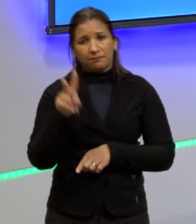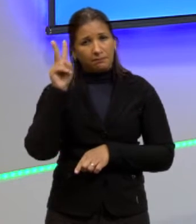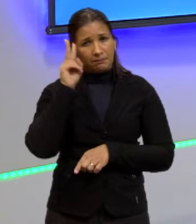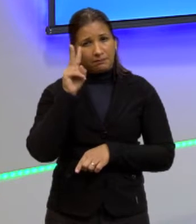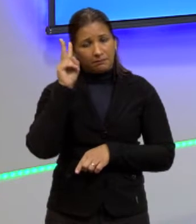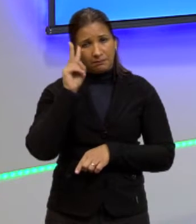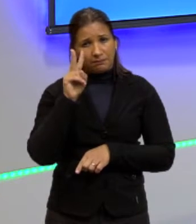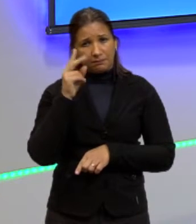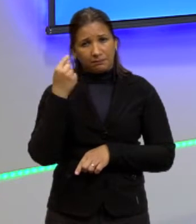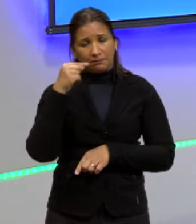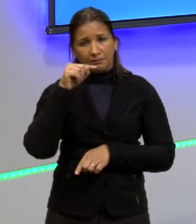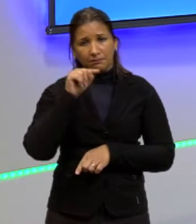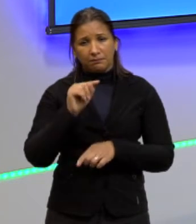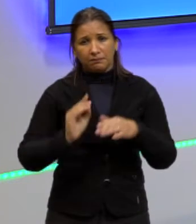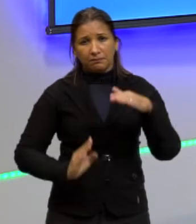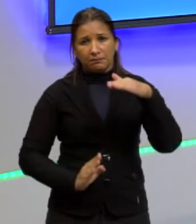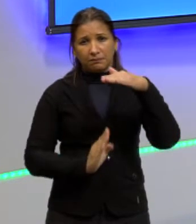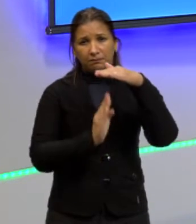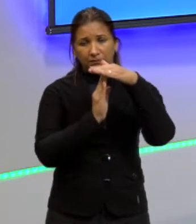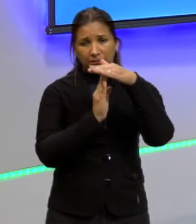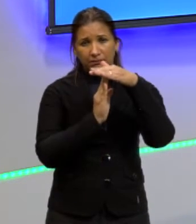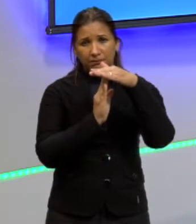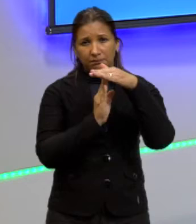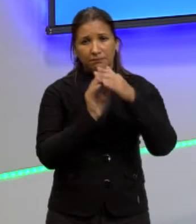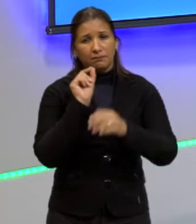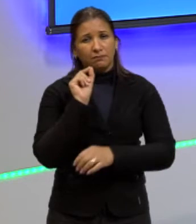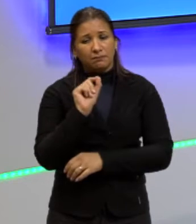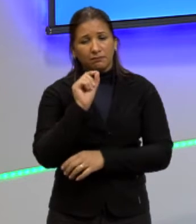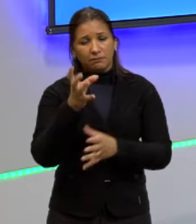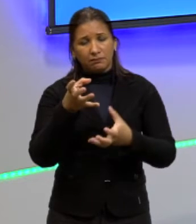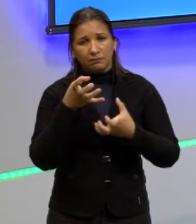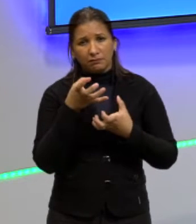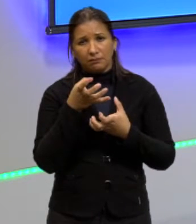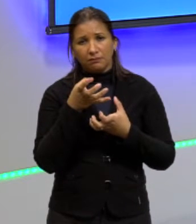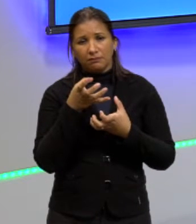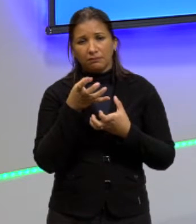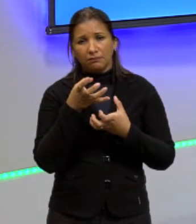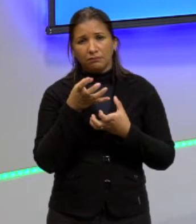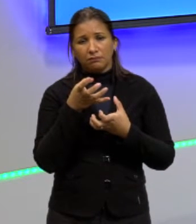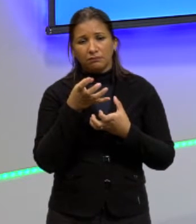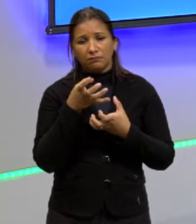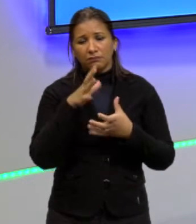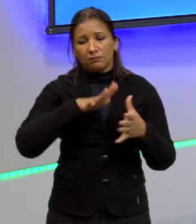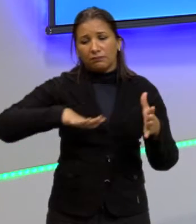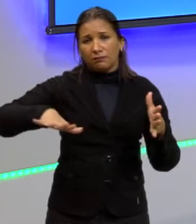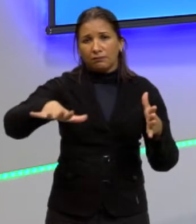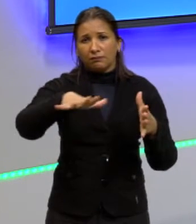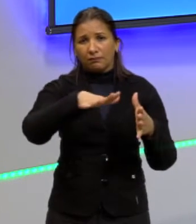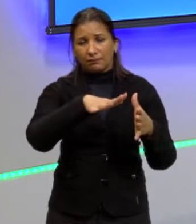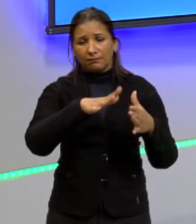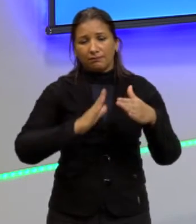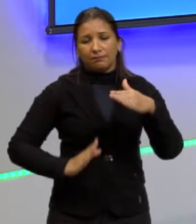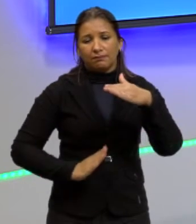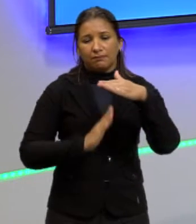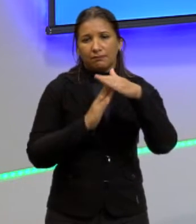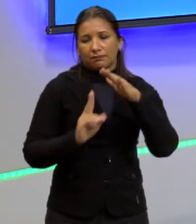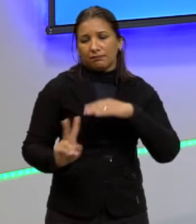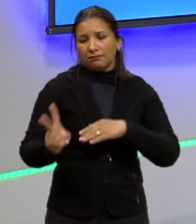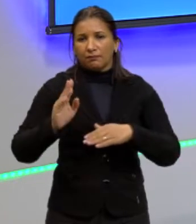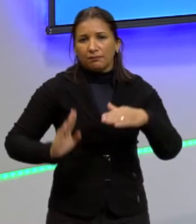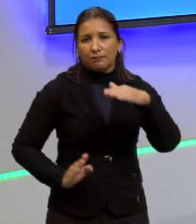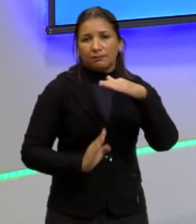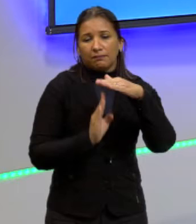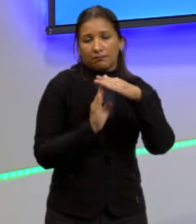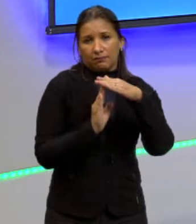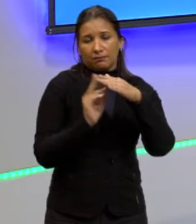que é ponto de máximo, porque que é ponto de máximo? Porque eu queria uma área máxima, um valor máximo. Então, eu